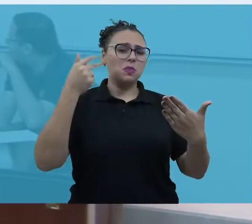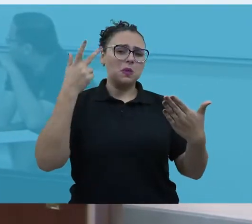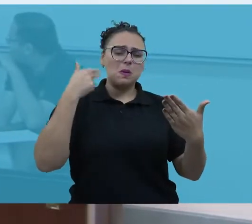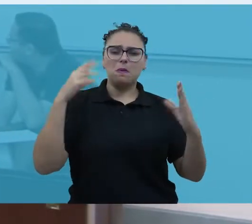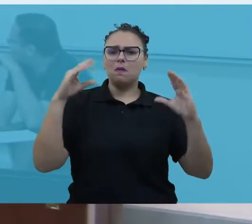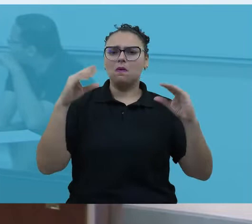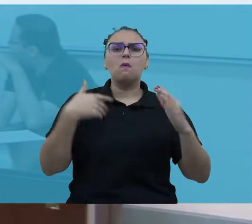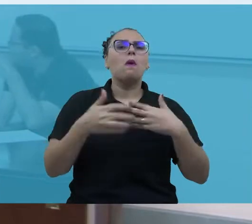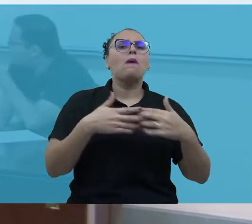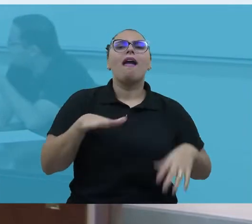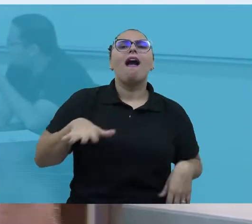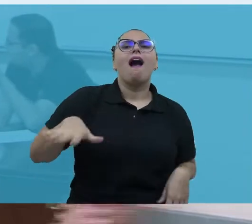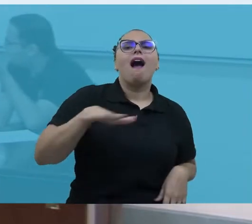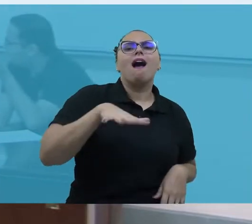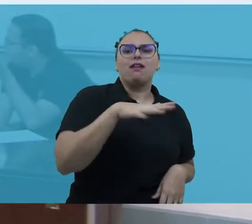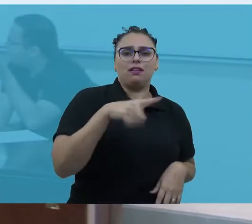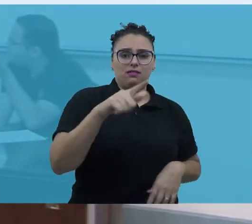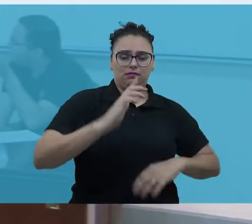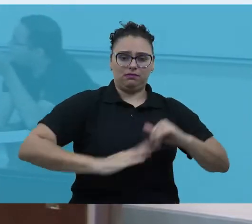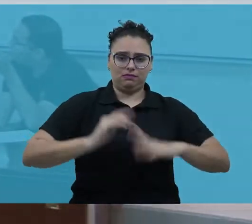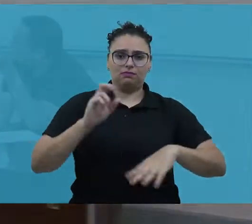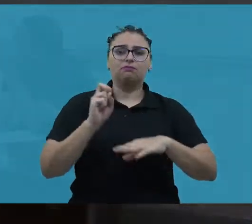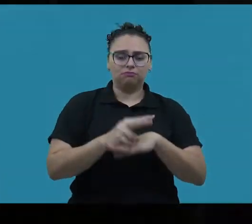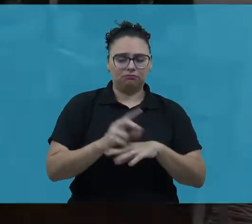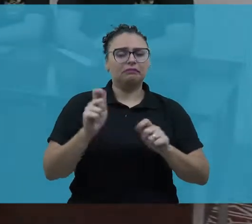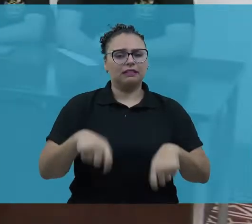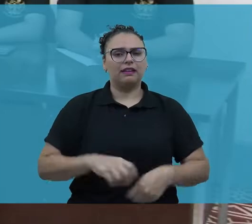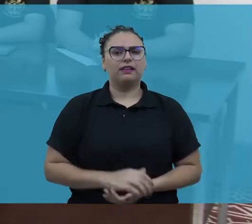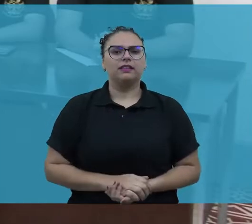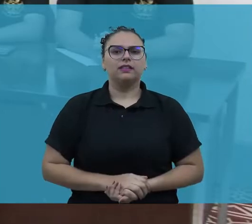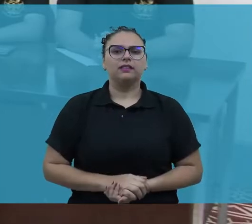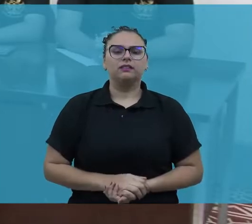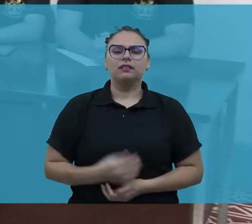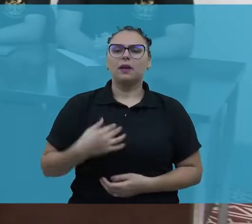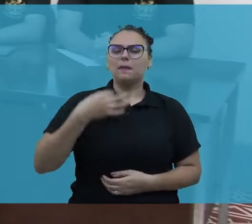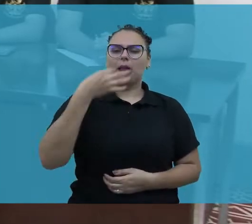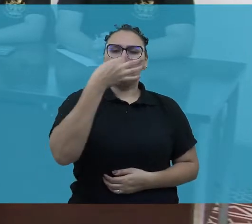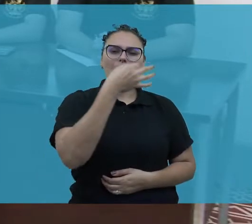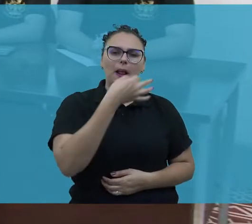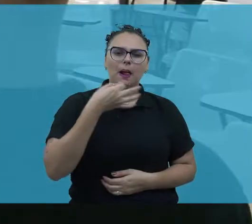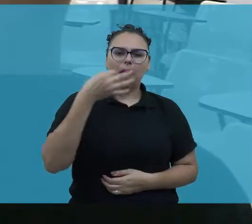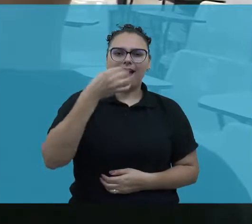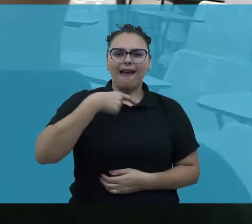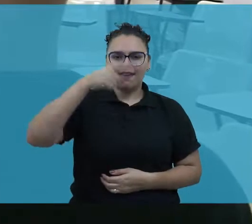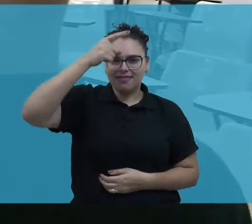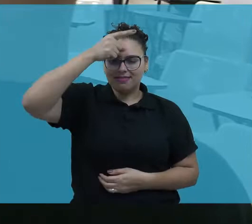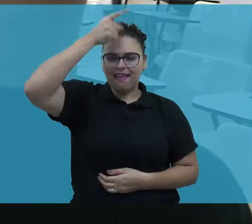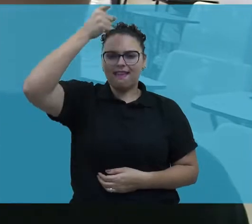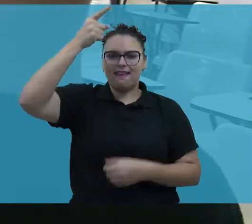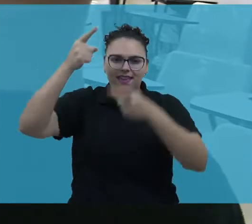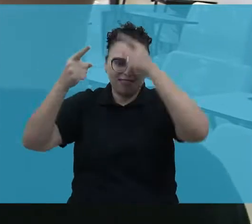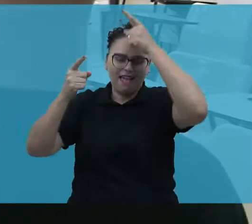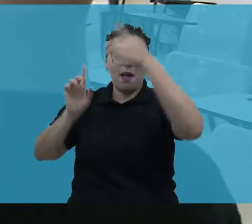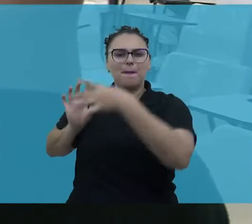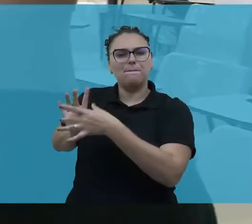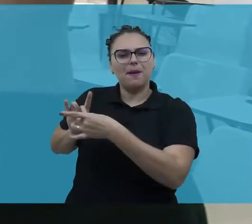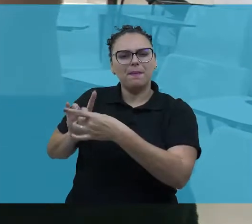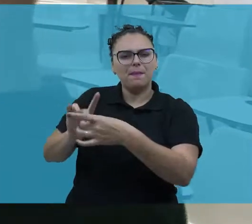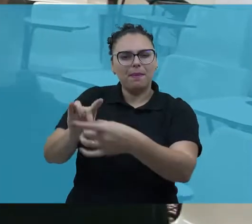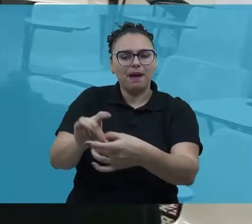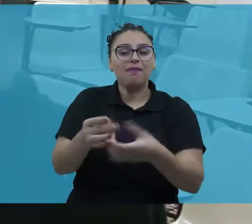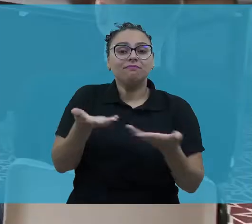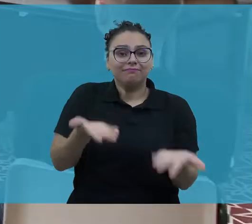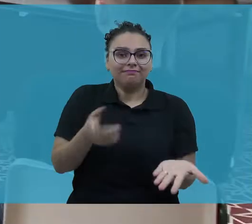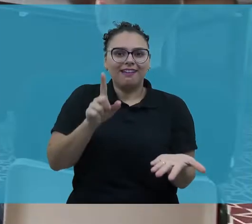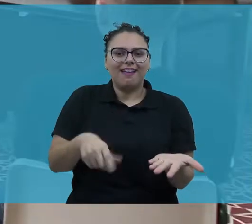utilizar em diversas áreas da sua parte profissional e acadêmica. Uma palavra depois da outra, uma ideia muito bem apoiada pela